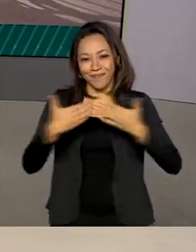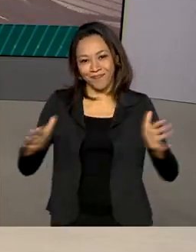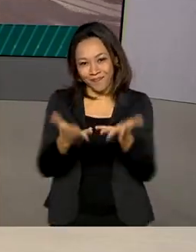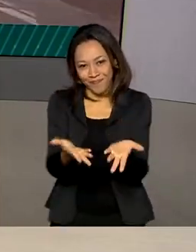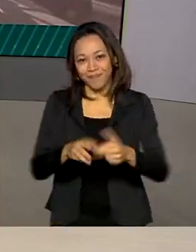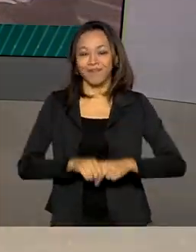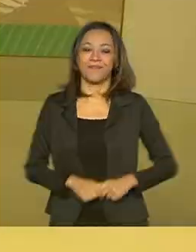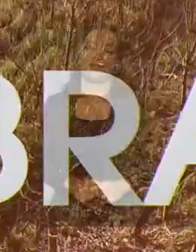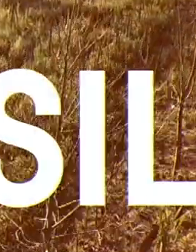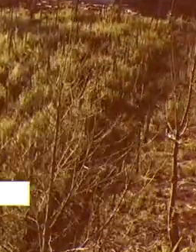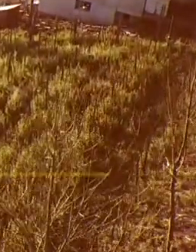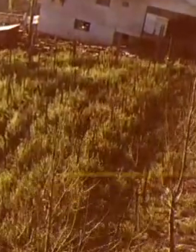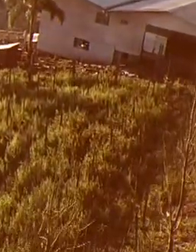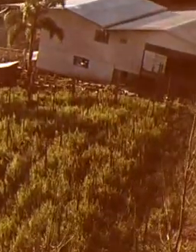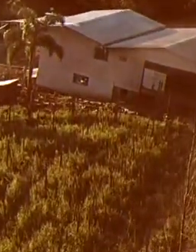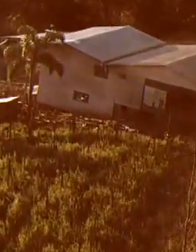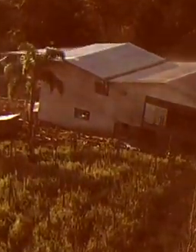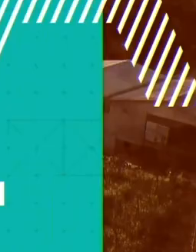está no ar.